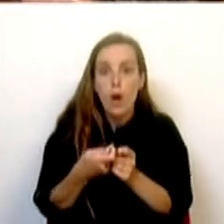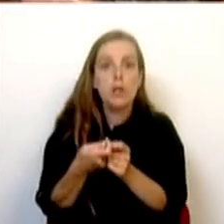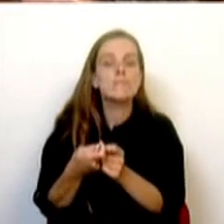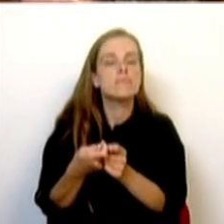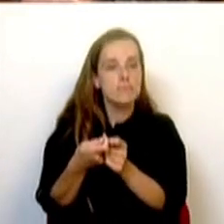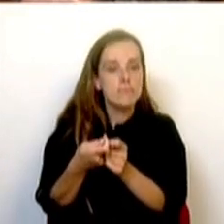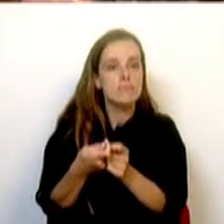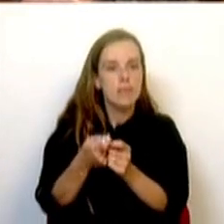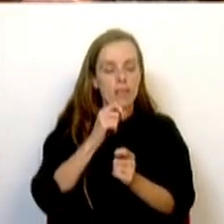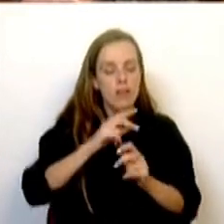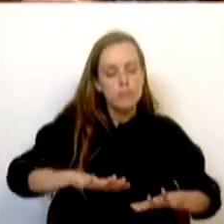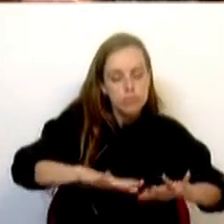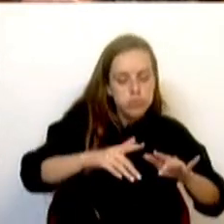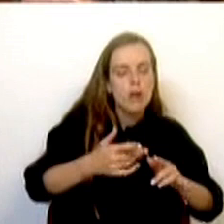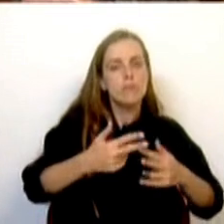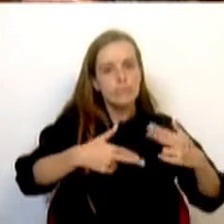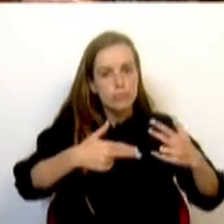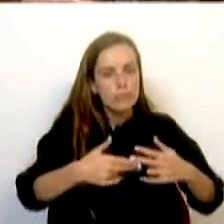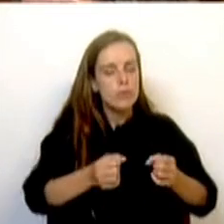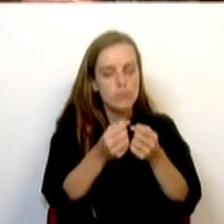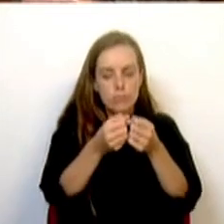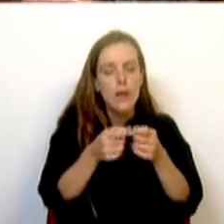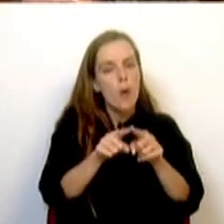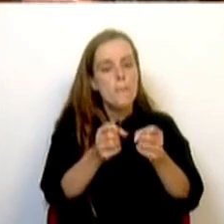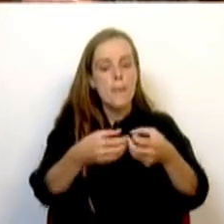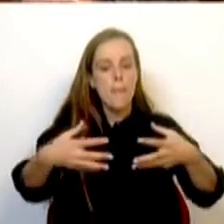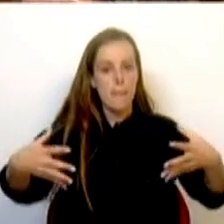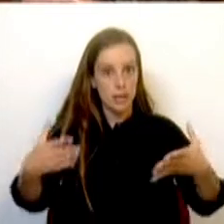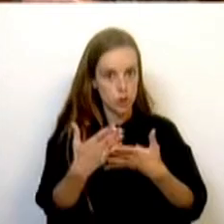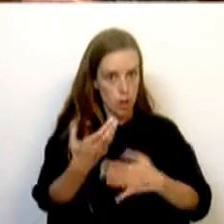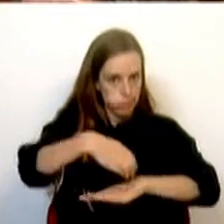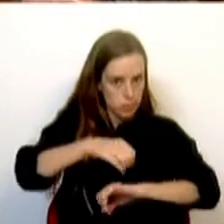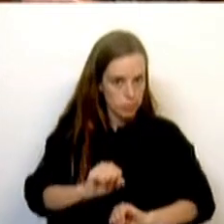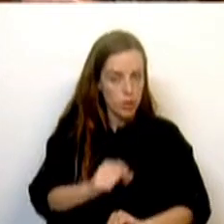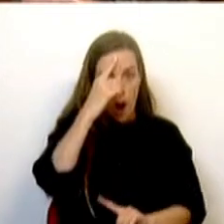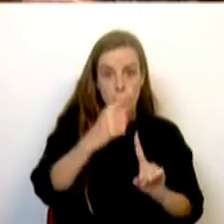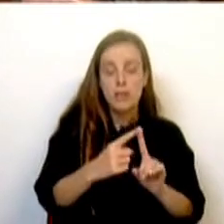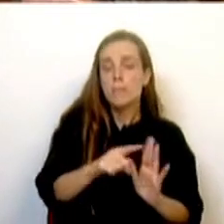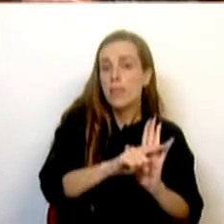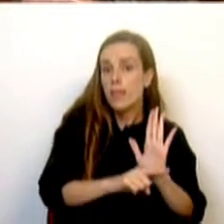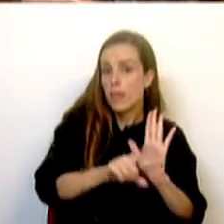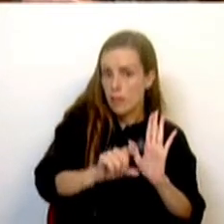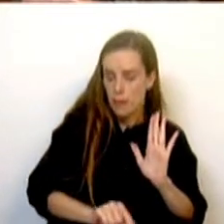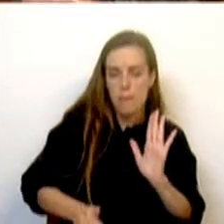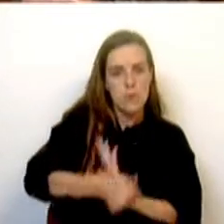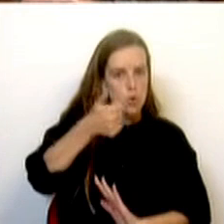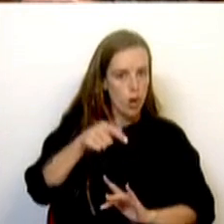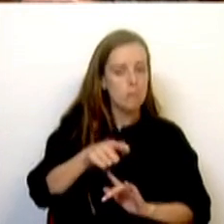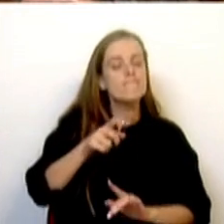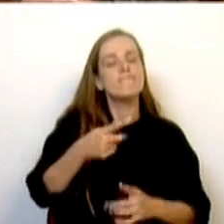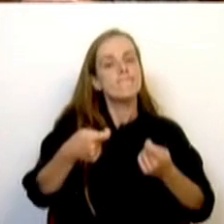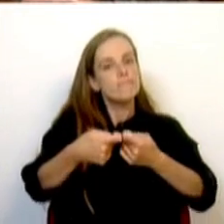recuperação, reabilitação e ampliação de edifícios escolares, incluindo medidas de melhoria de eficiência